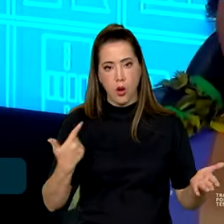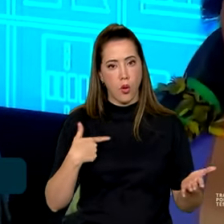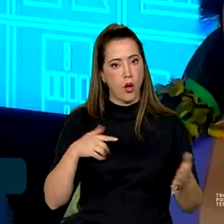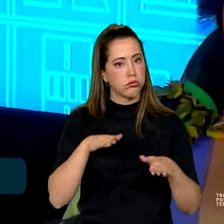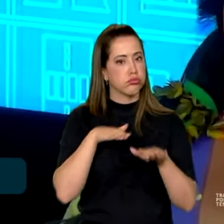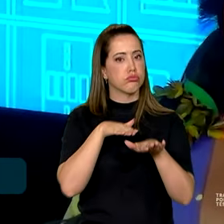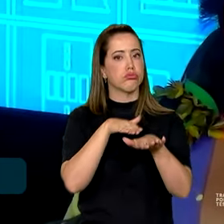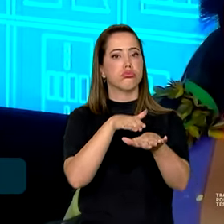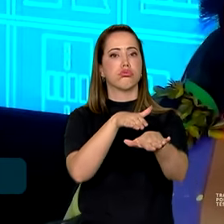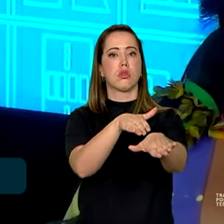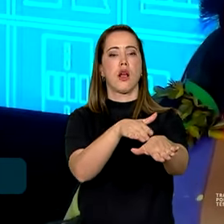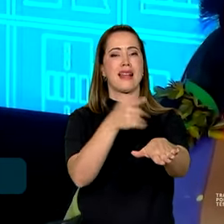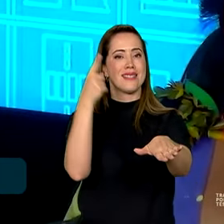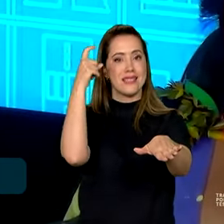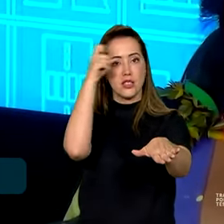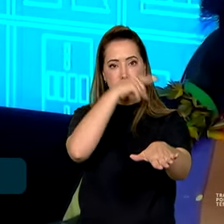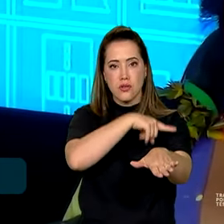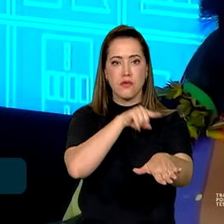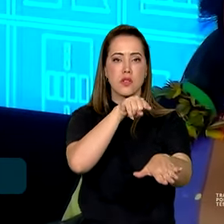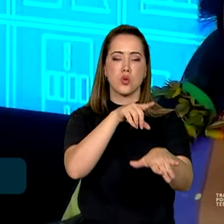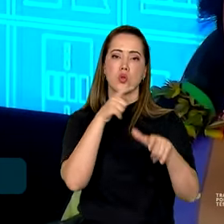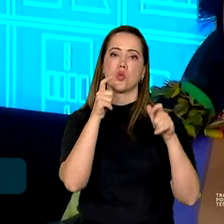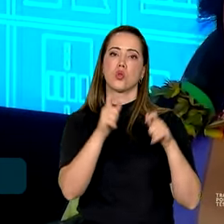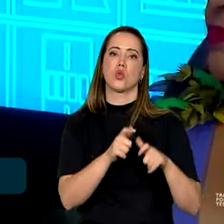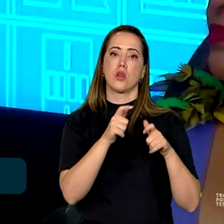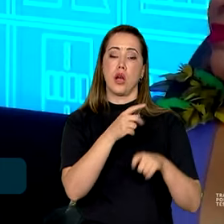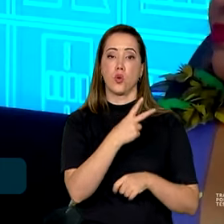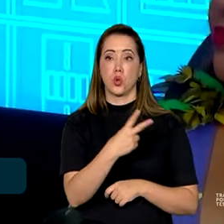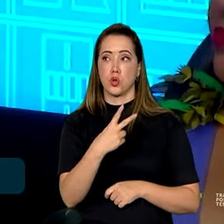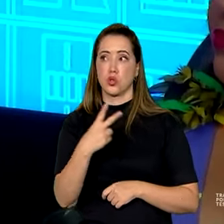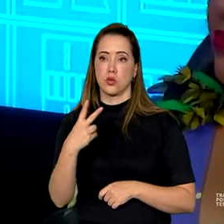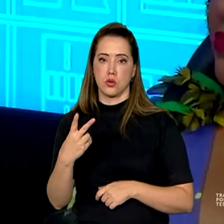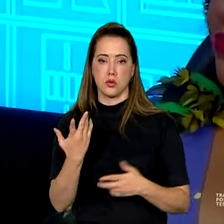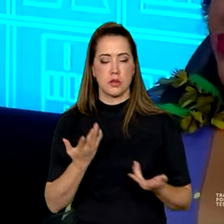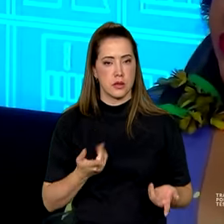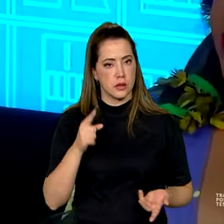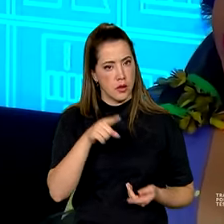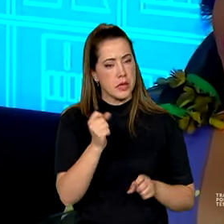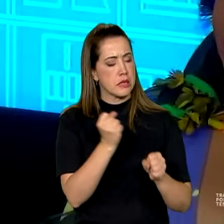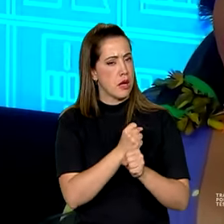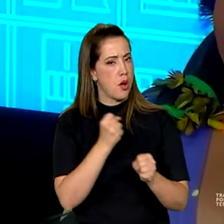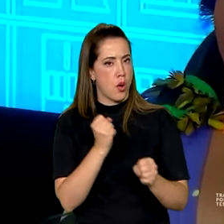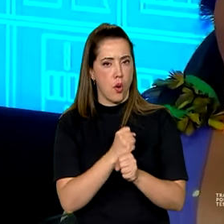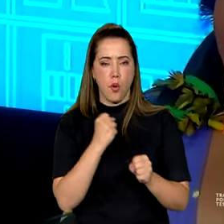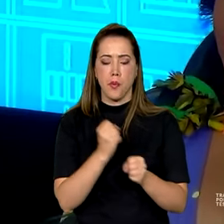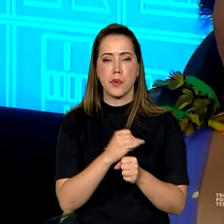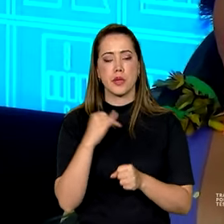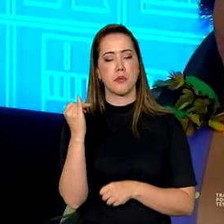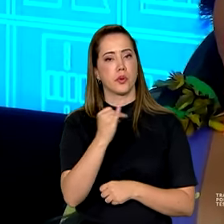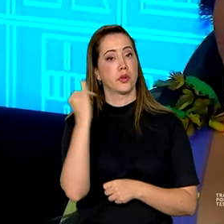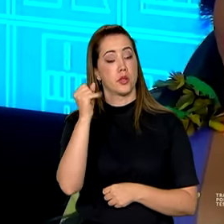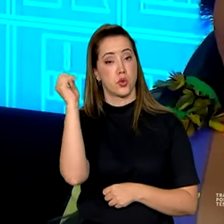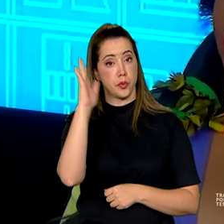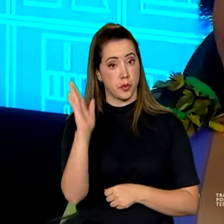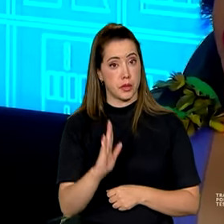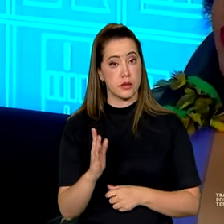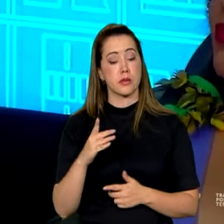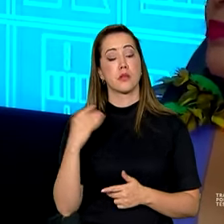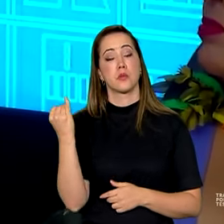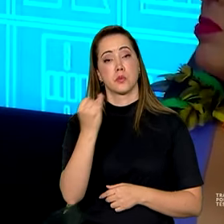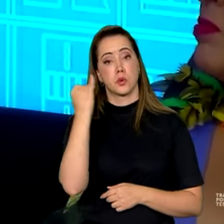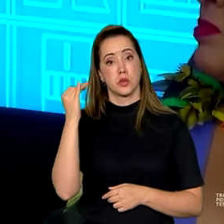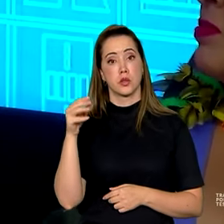no trânsito, dirigindo a dificuldade desse trecho da Dordor 2. Portanto, essa obra realmente integra a história do Brasil, integra a história do